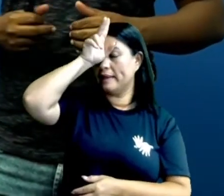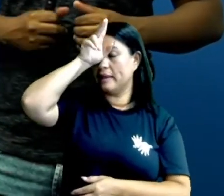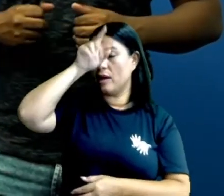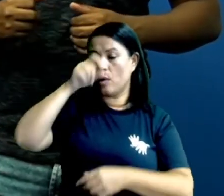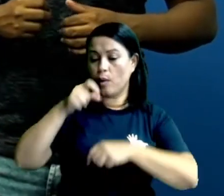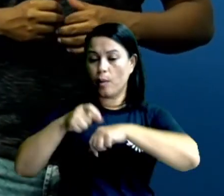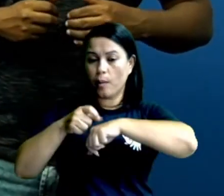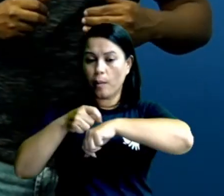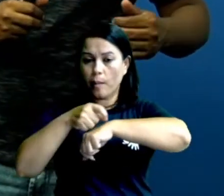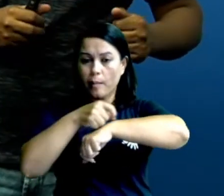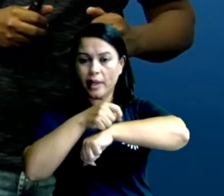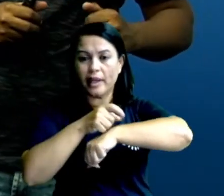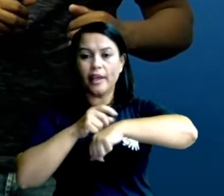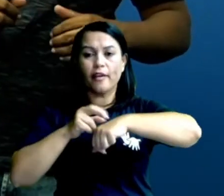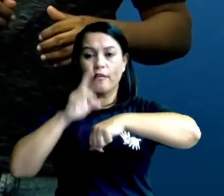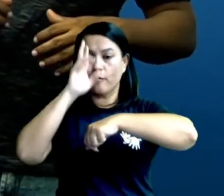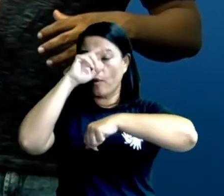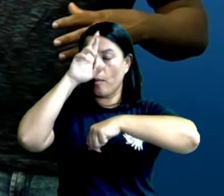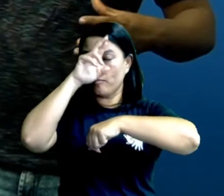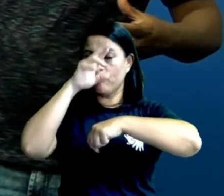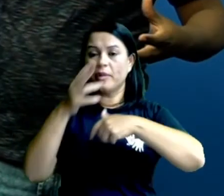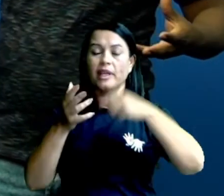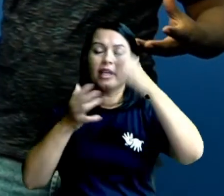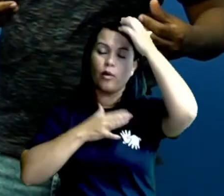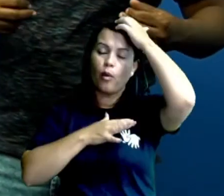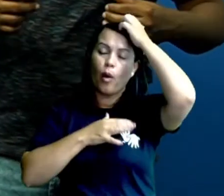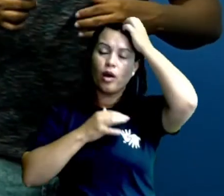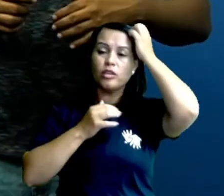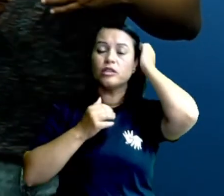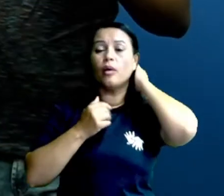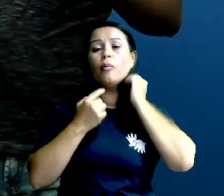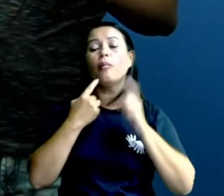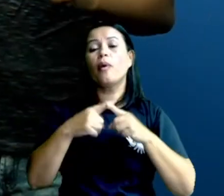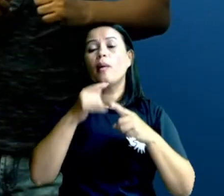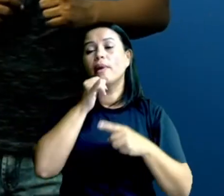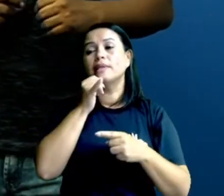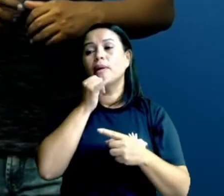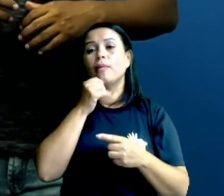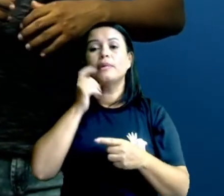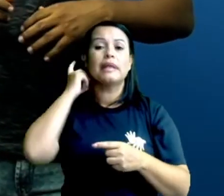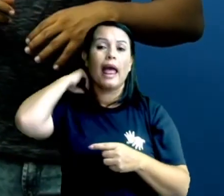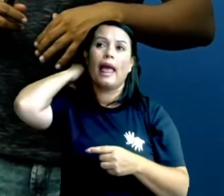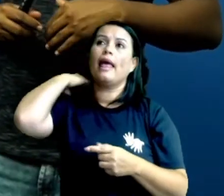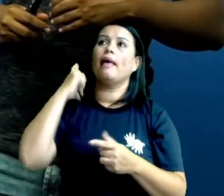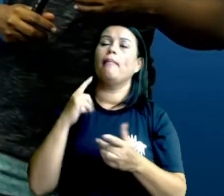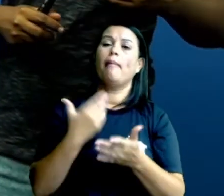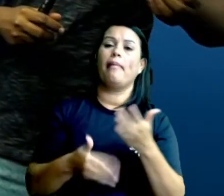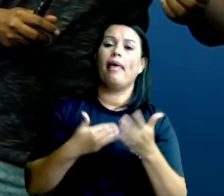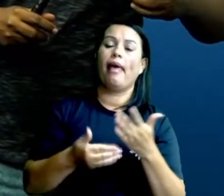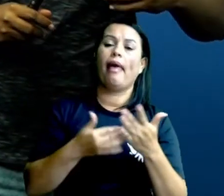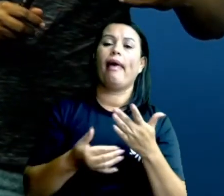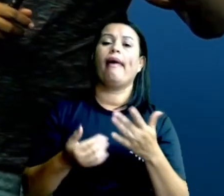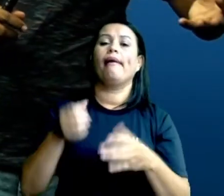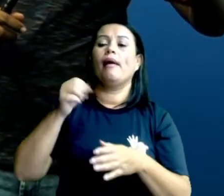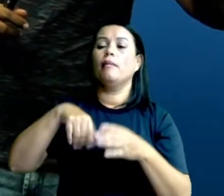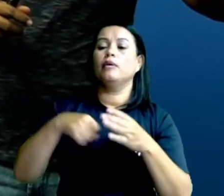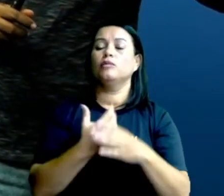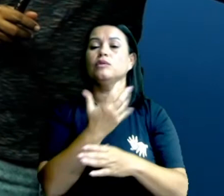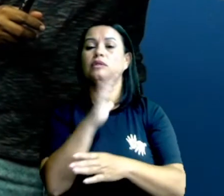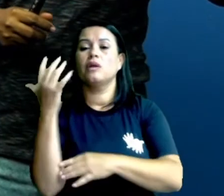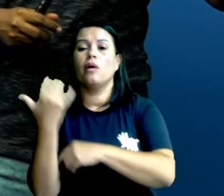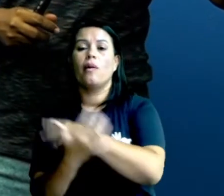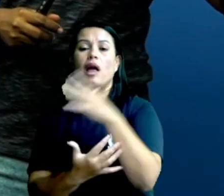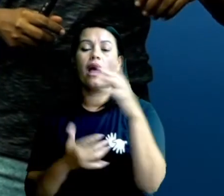cupins, como formigas, que causam danos à produção agrícola, à produção de madeira,